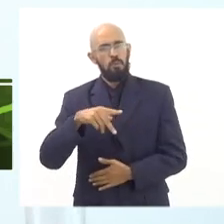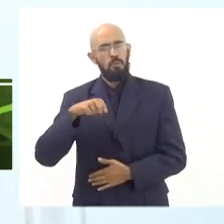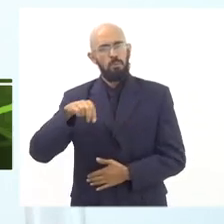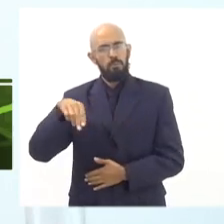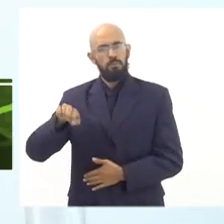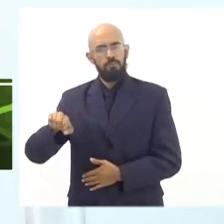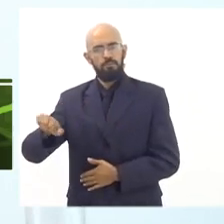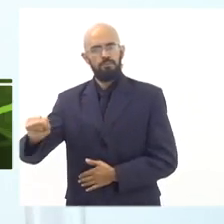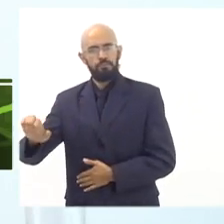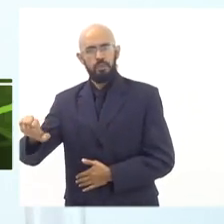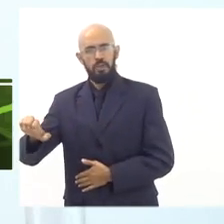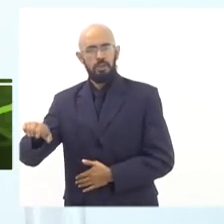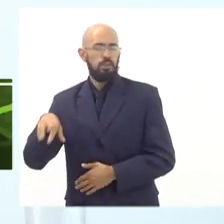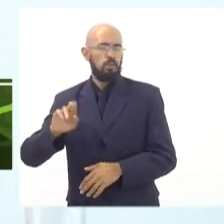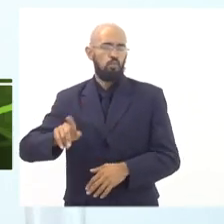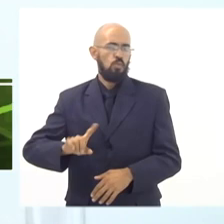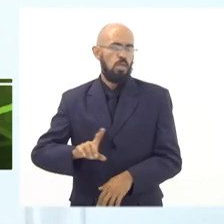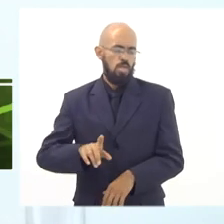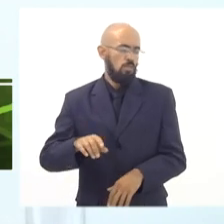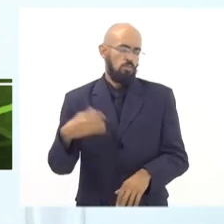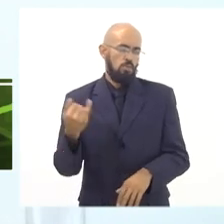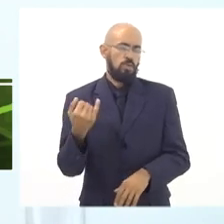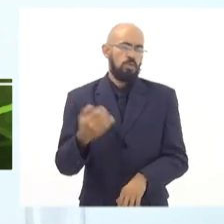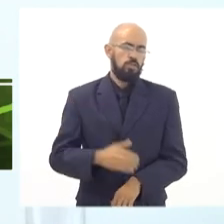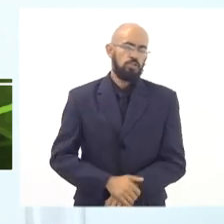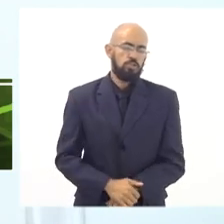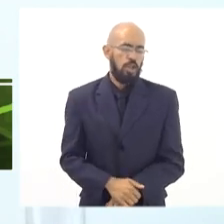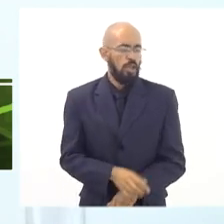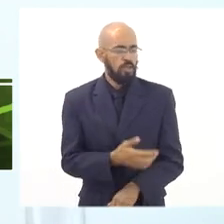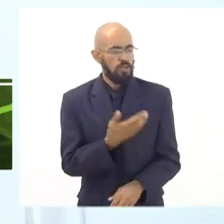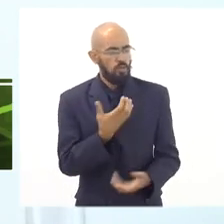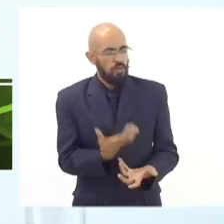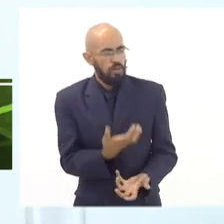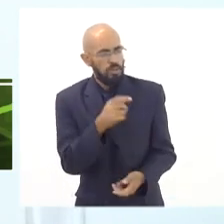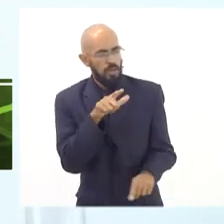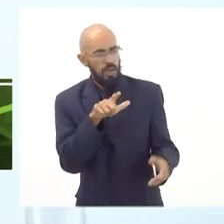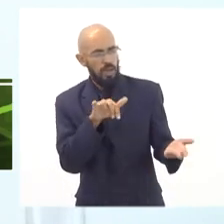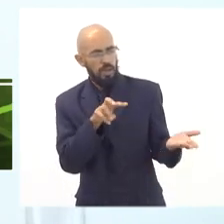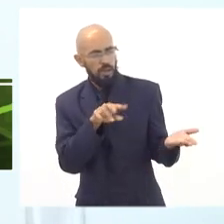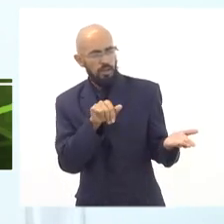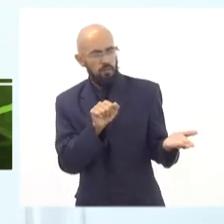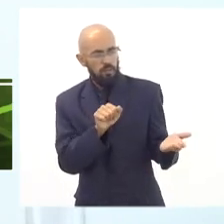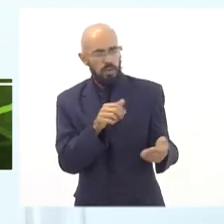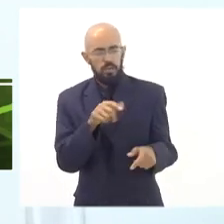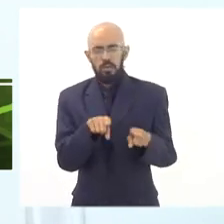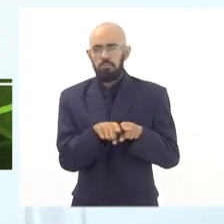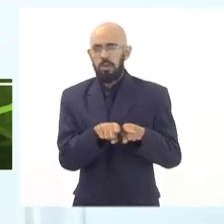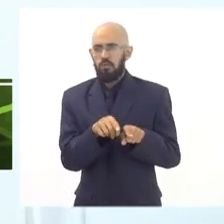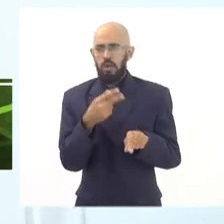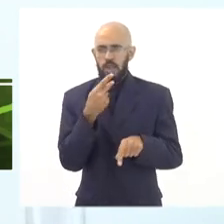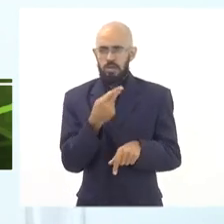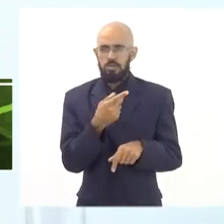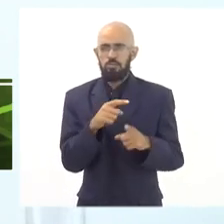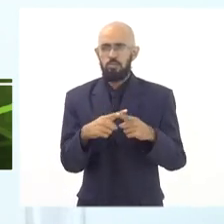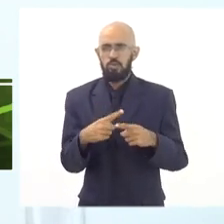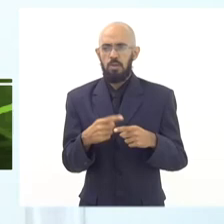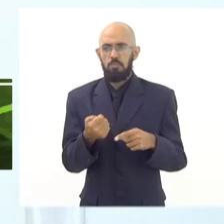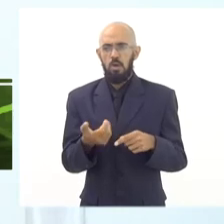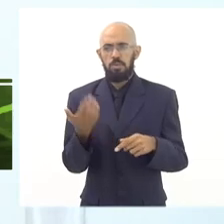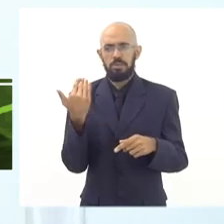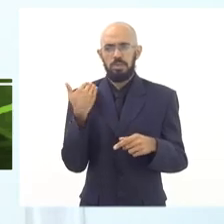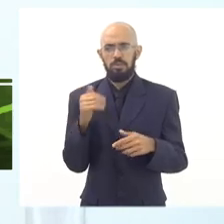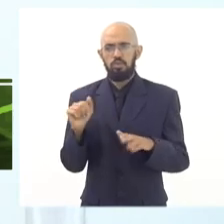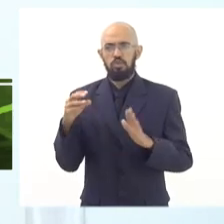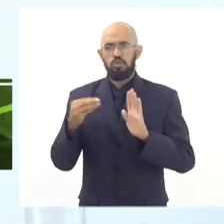também, não sei se a Lívia pudesse falar um pouco sobre isso, a gente, por exemplo, recentemente apresentou um projeto onde a gente